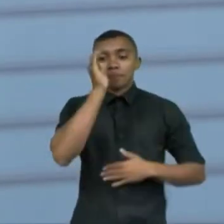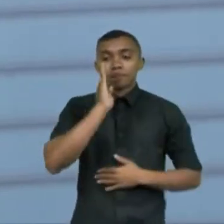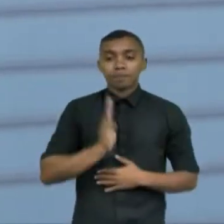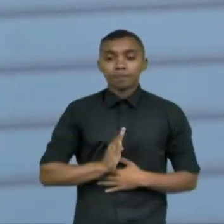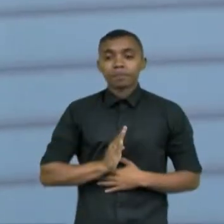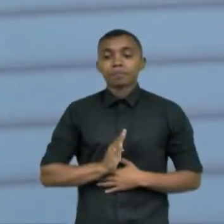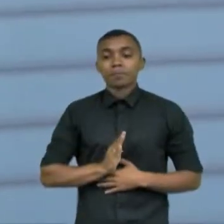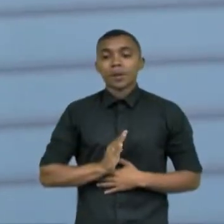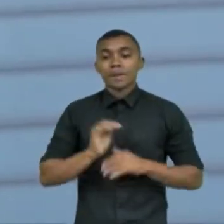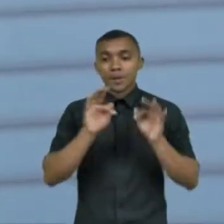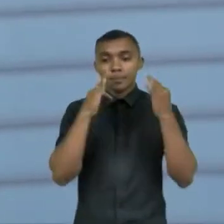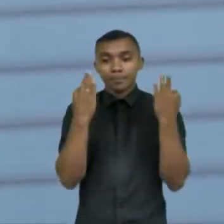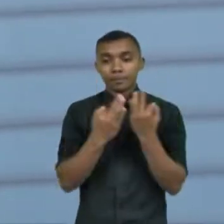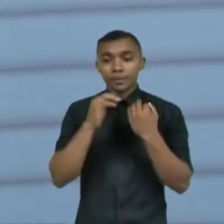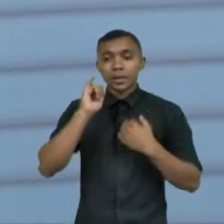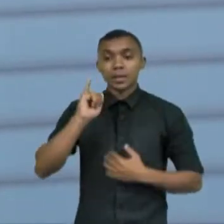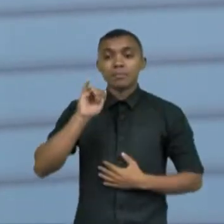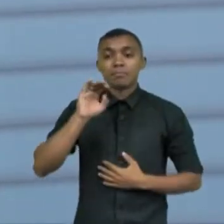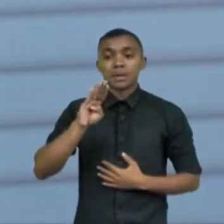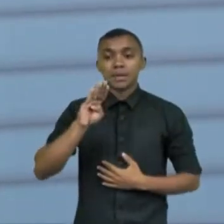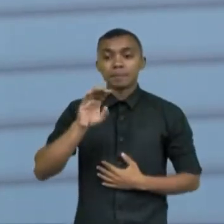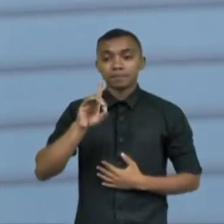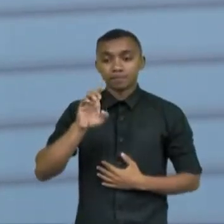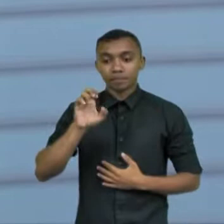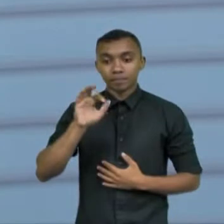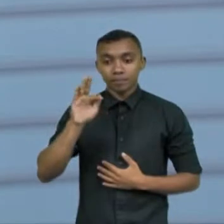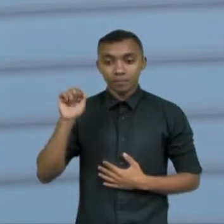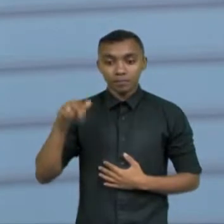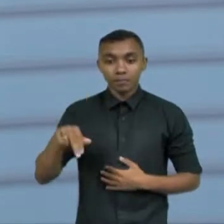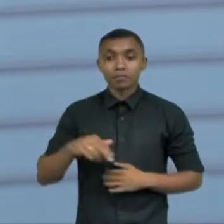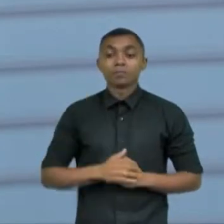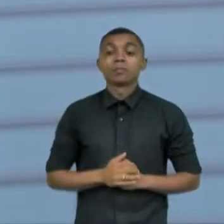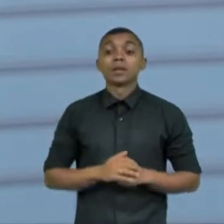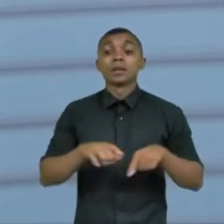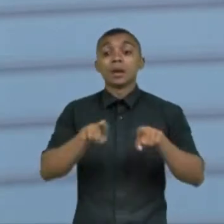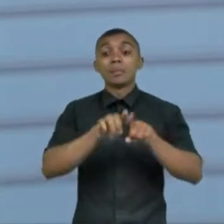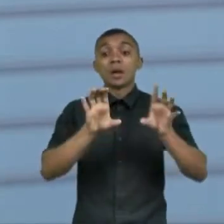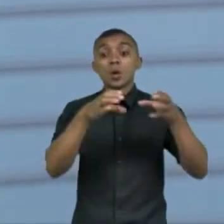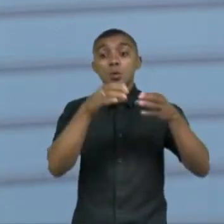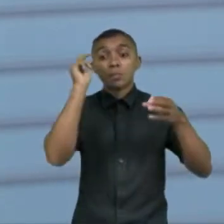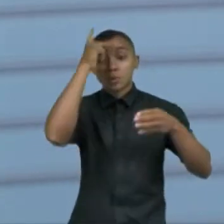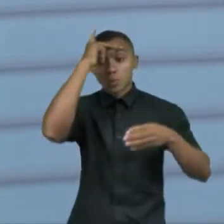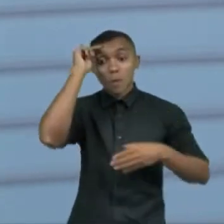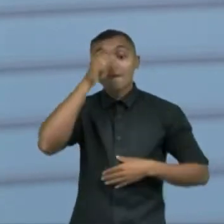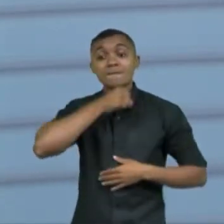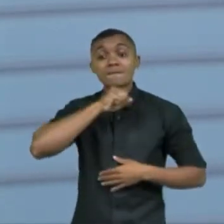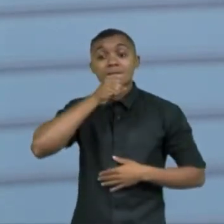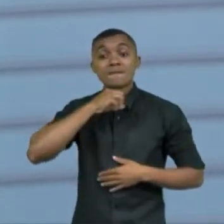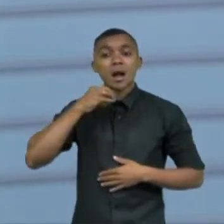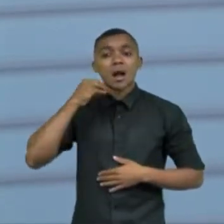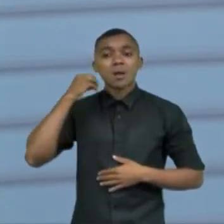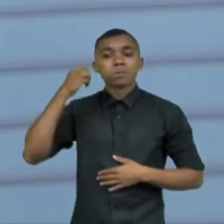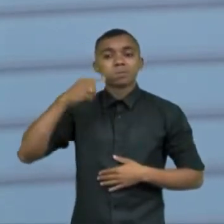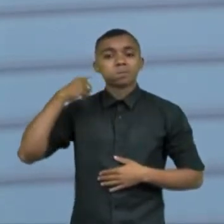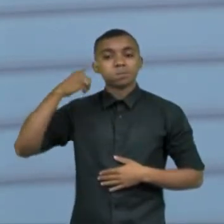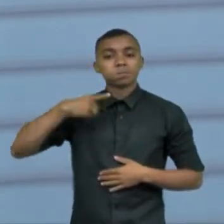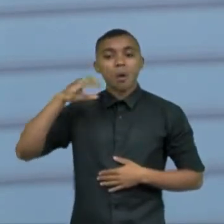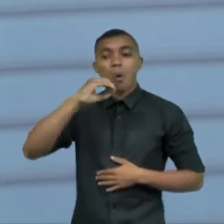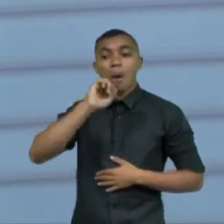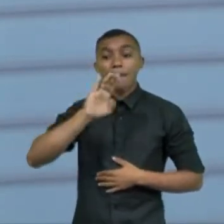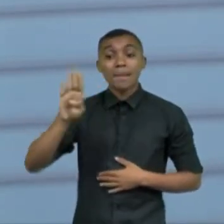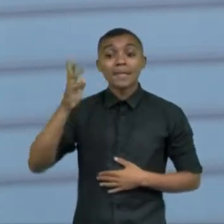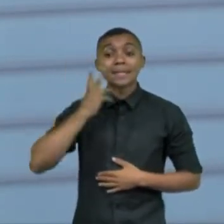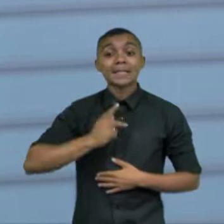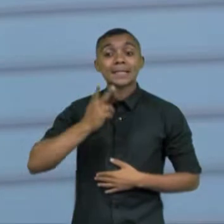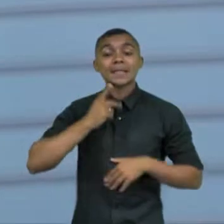o IBDEFAM, Ceará ela também integra a Comissão da Pessoa Idosa da UAB Ceará, Ordens Advogados a